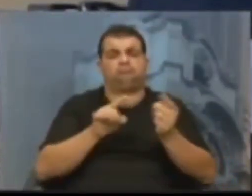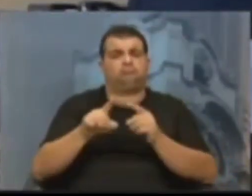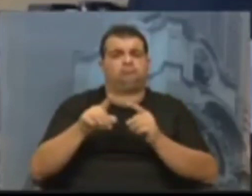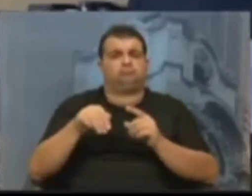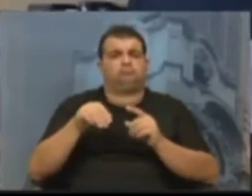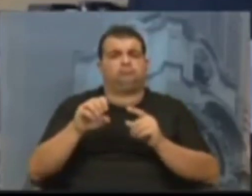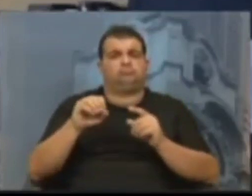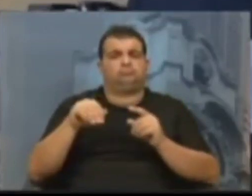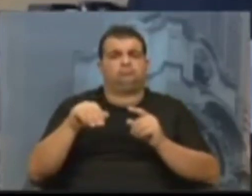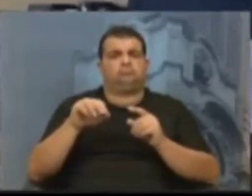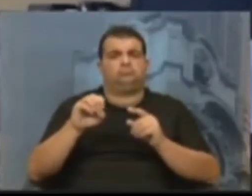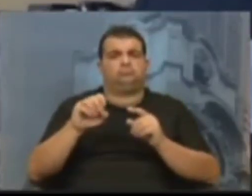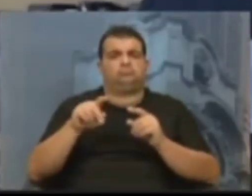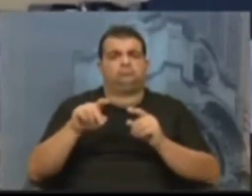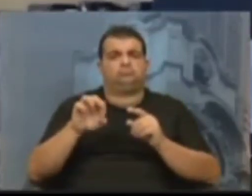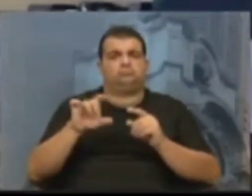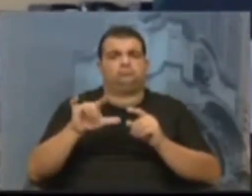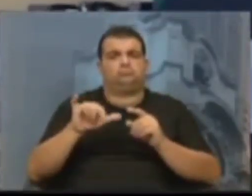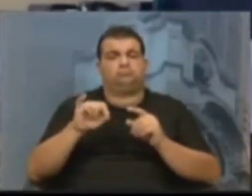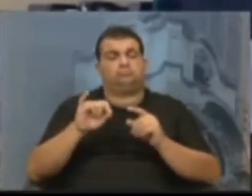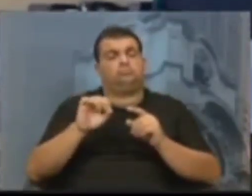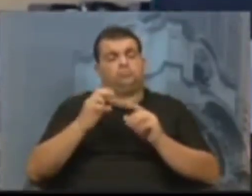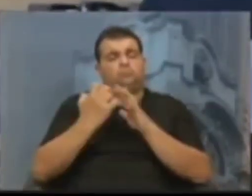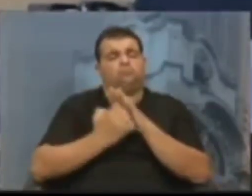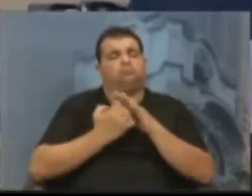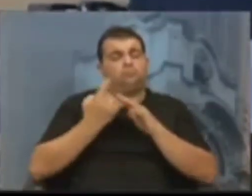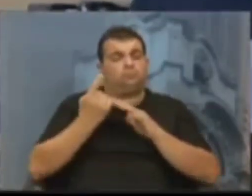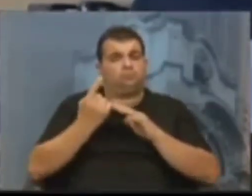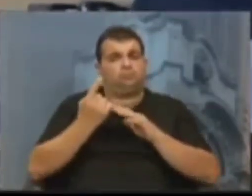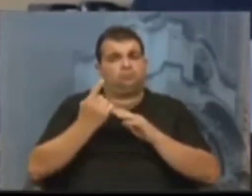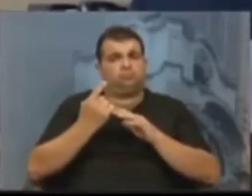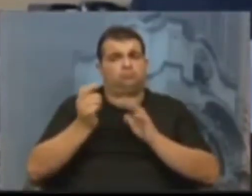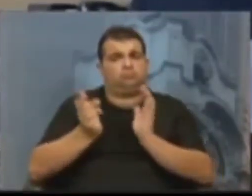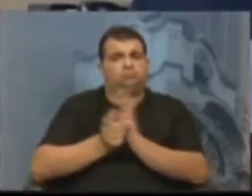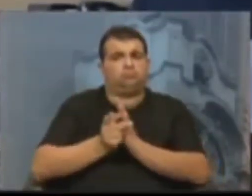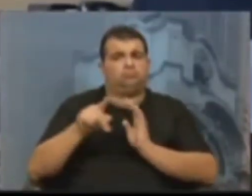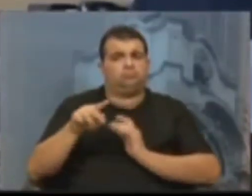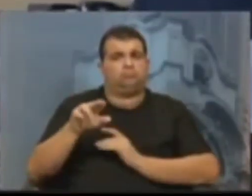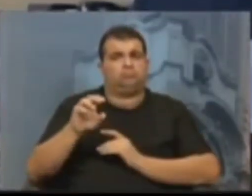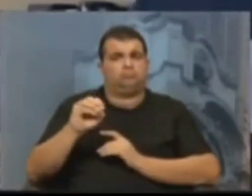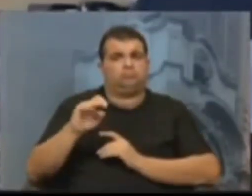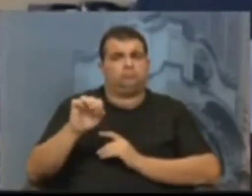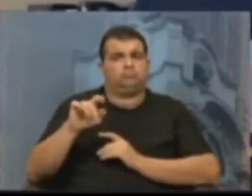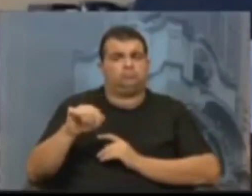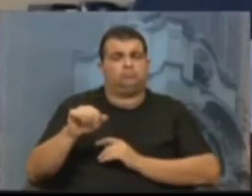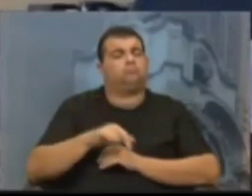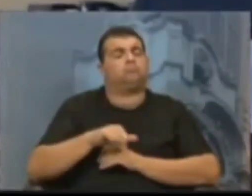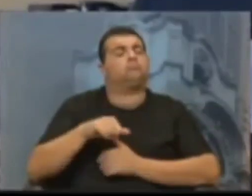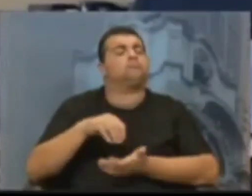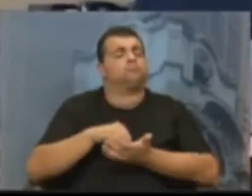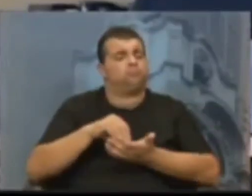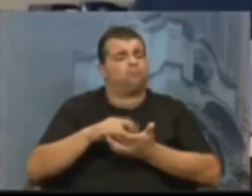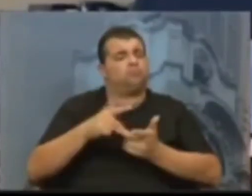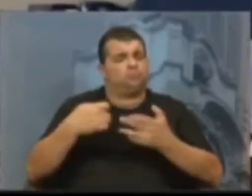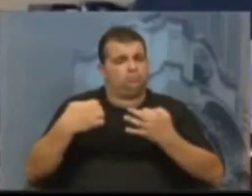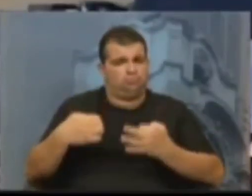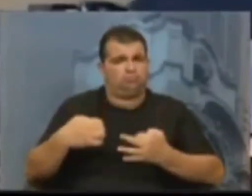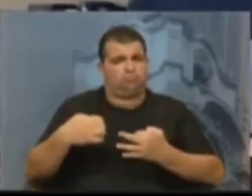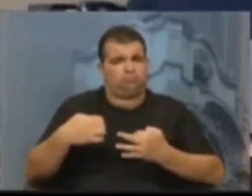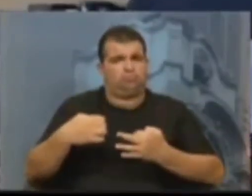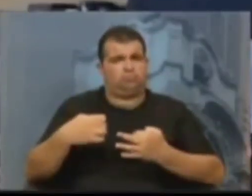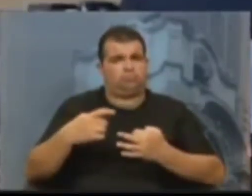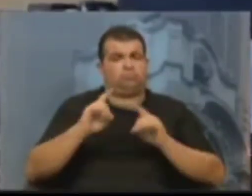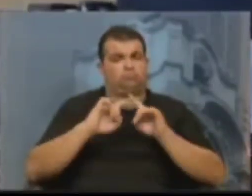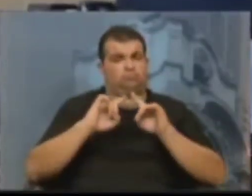ProSempa. Então, é uma desonestidade até o que está sendo feito nesse caso, além de algo que é